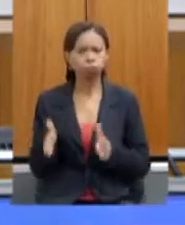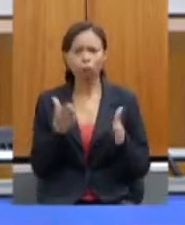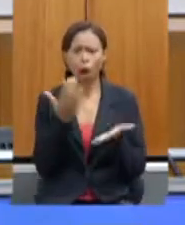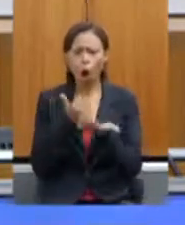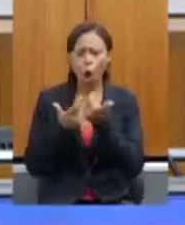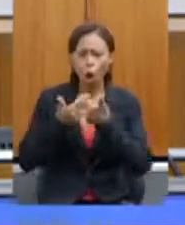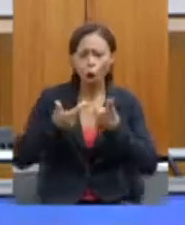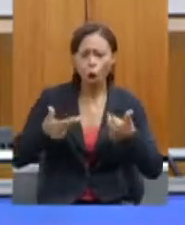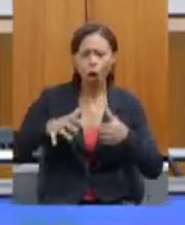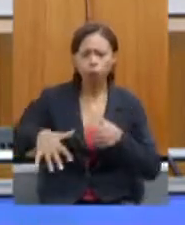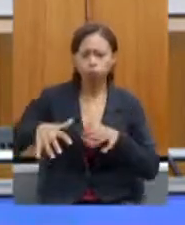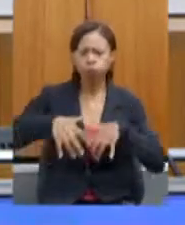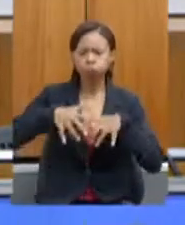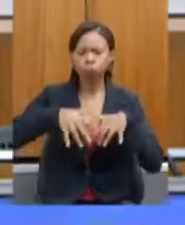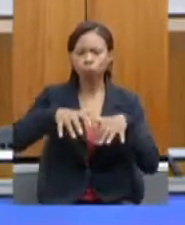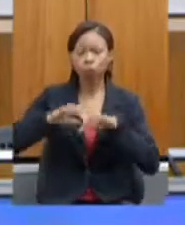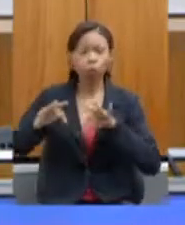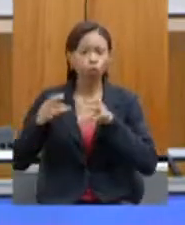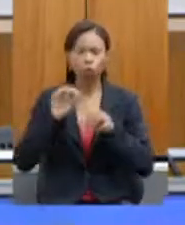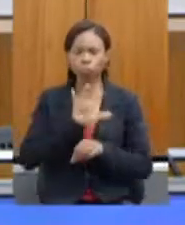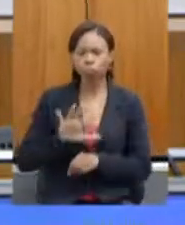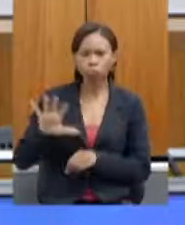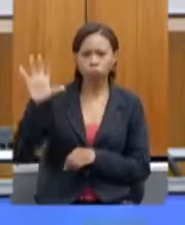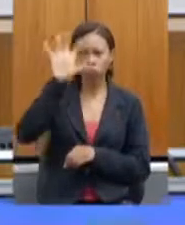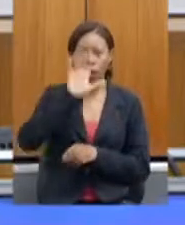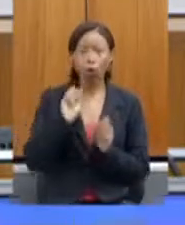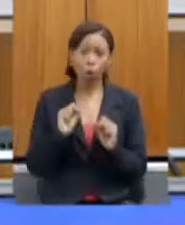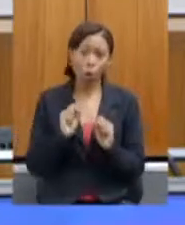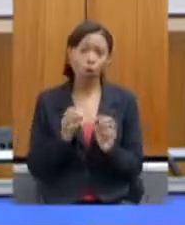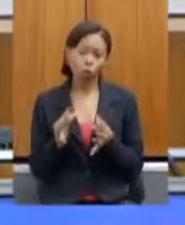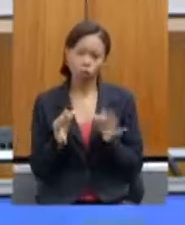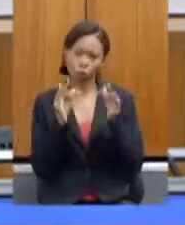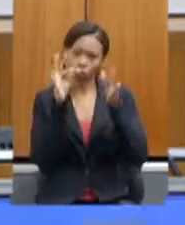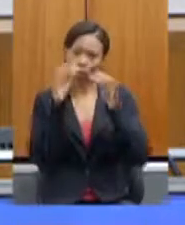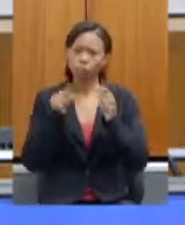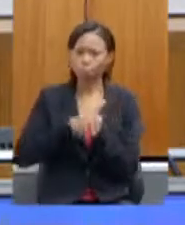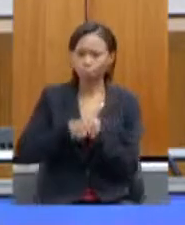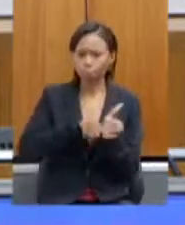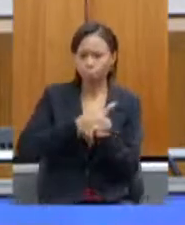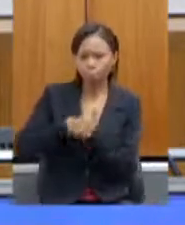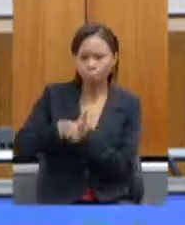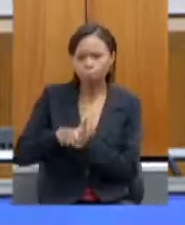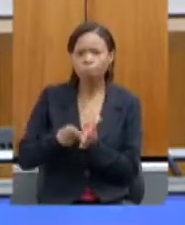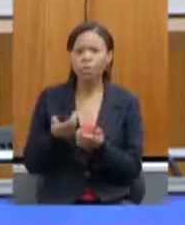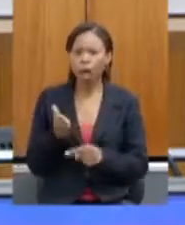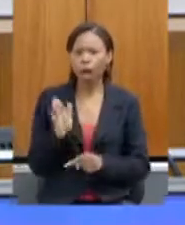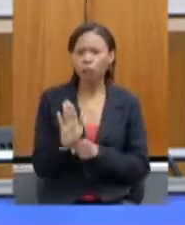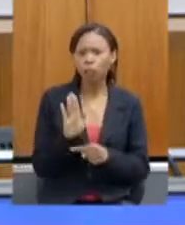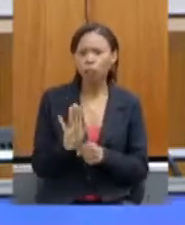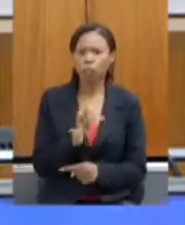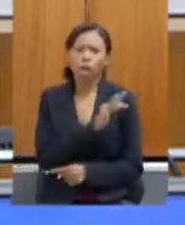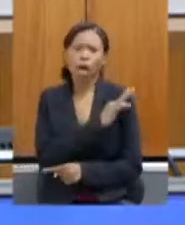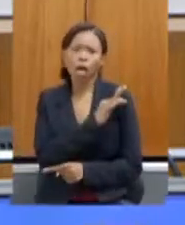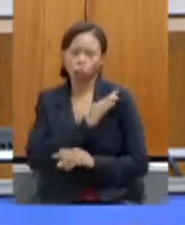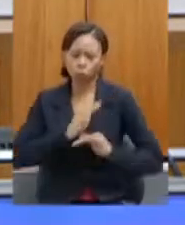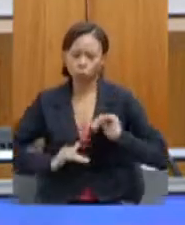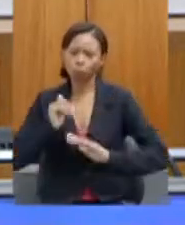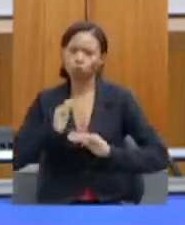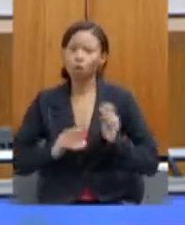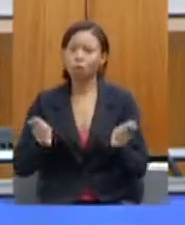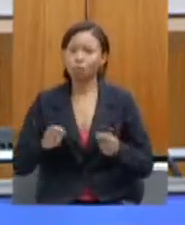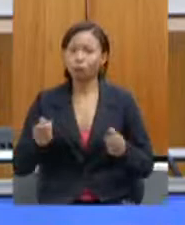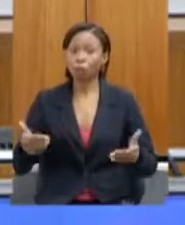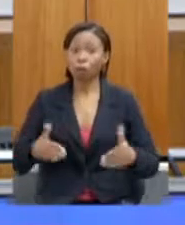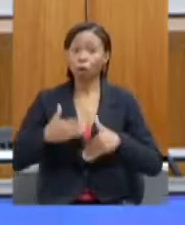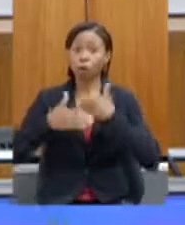levar a tecnologia, a pesquisa para apoiar, assistência técnica que nós vamos conseguir ainda aumentar muito e